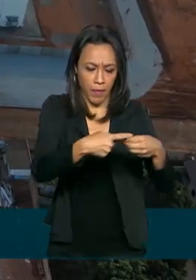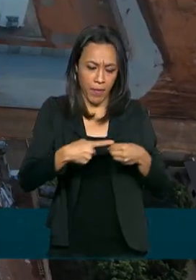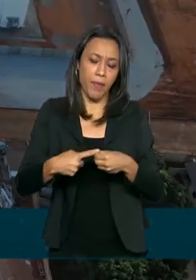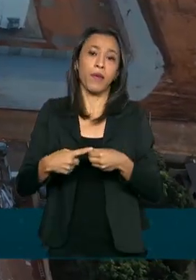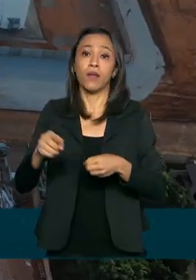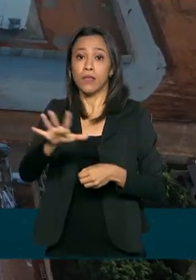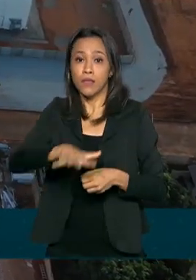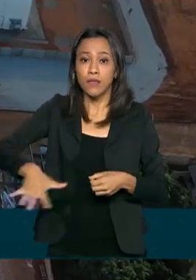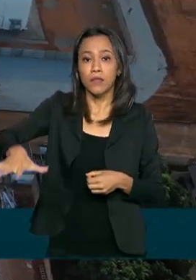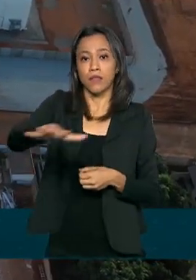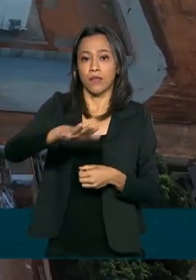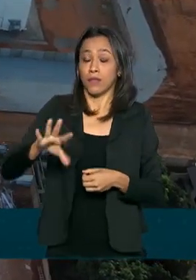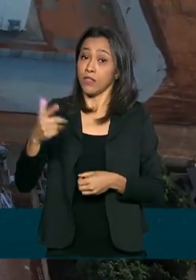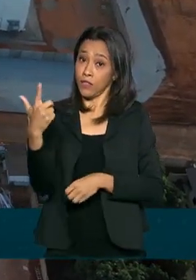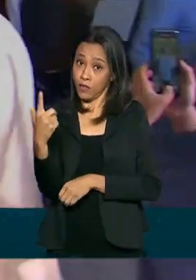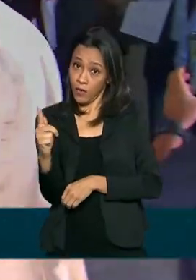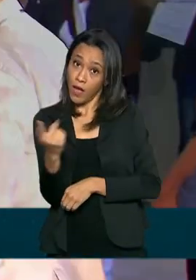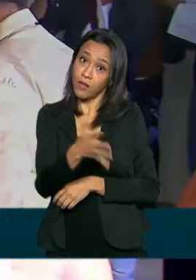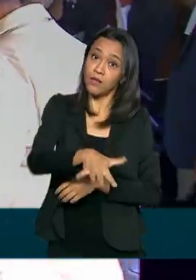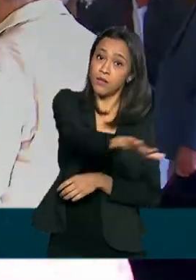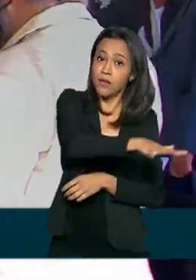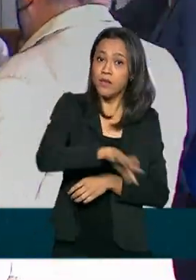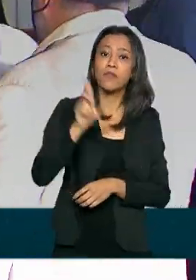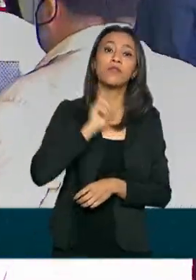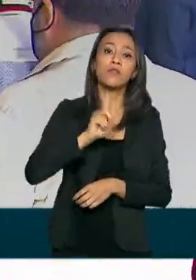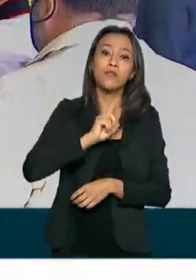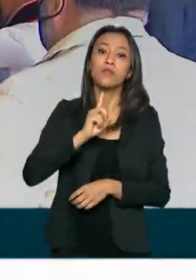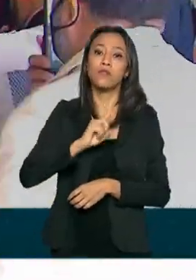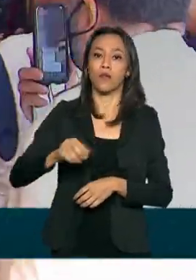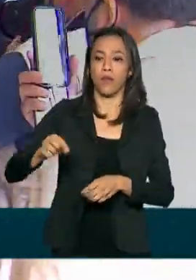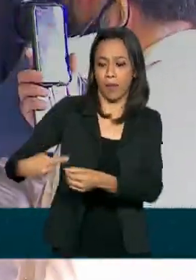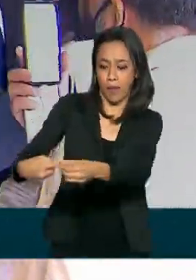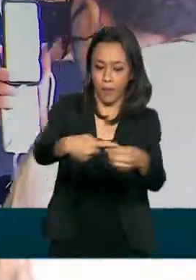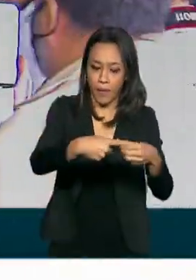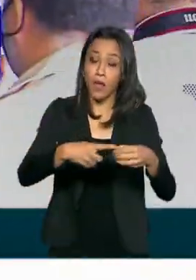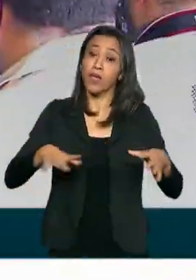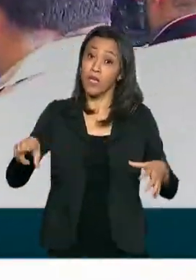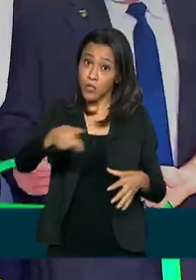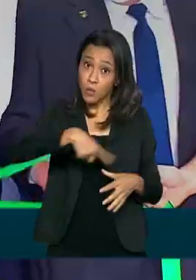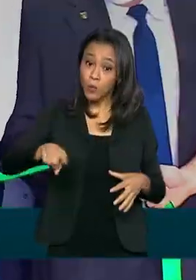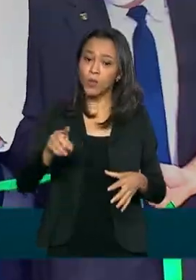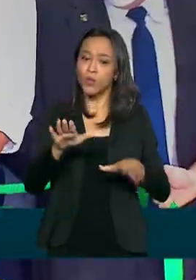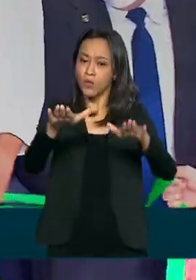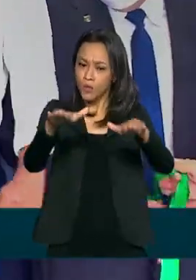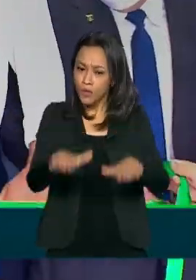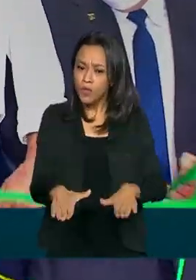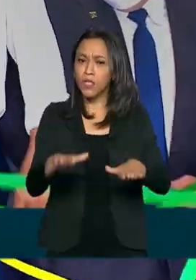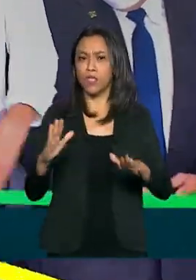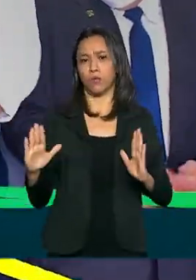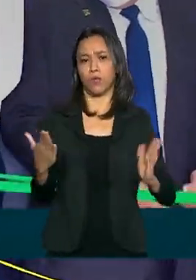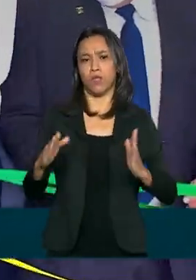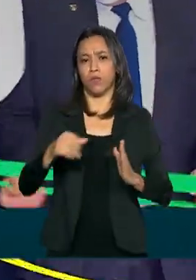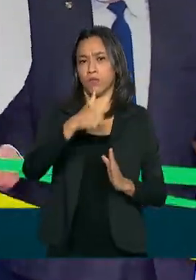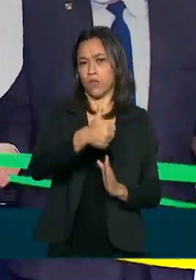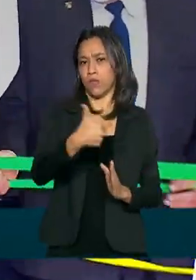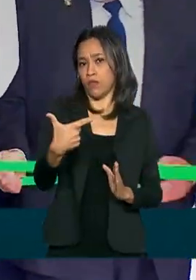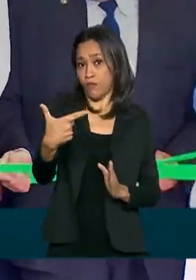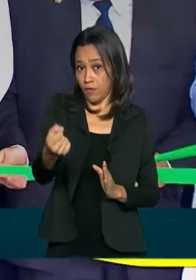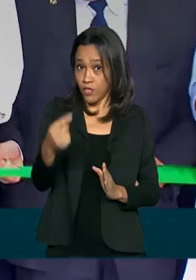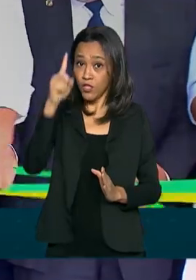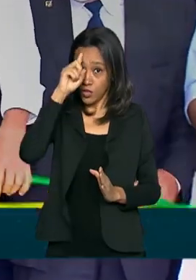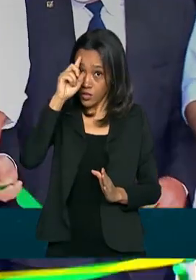cidades goianas e mineiras. A previsão é que a estrutura permaneça montada por pelo menos 120 dias,